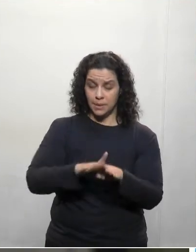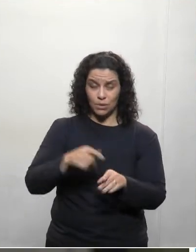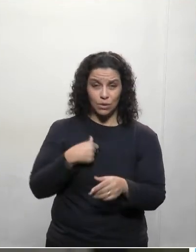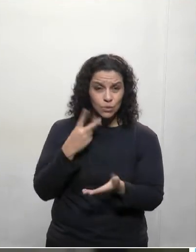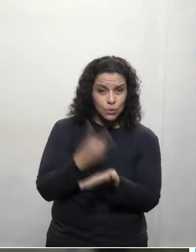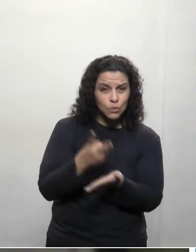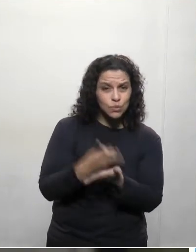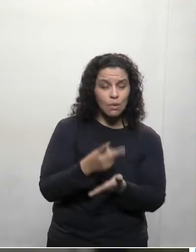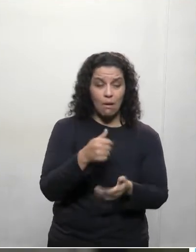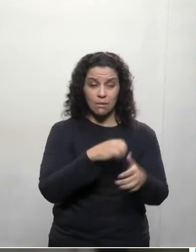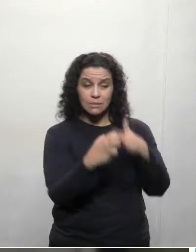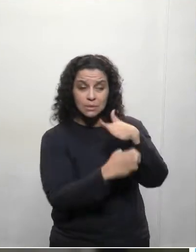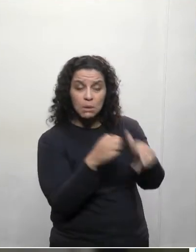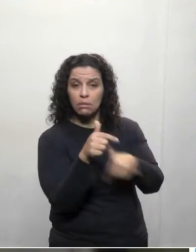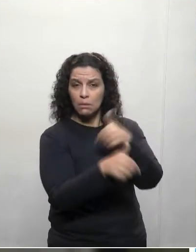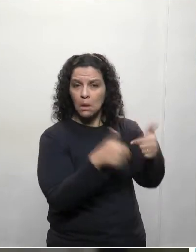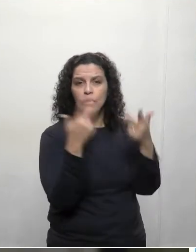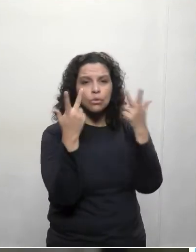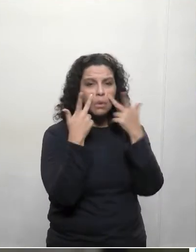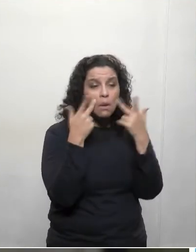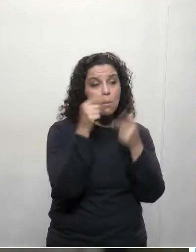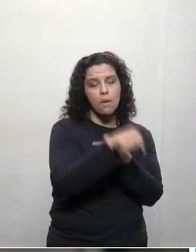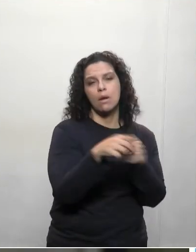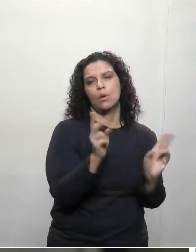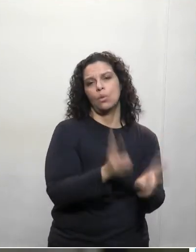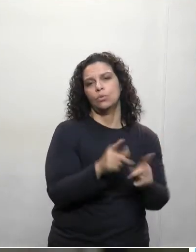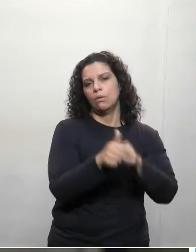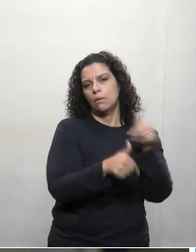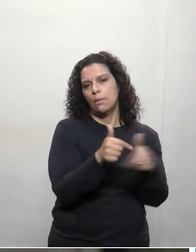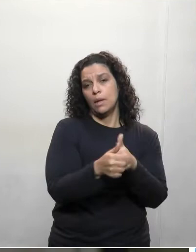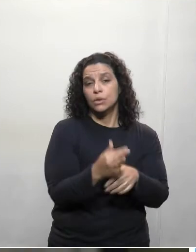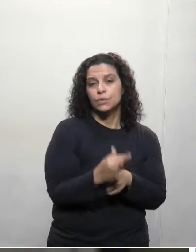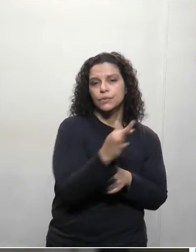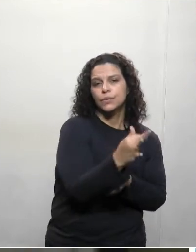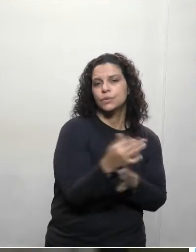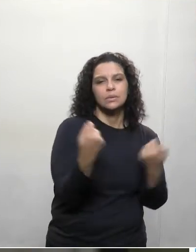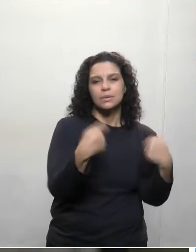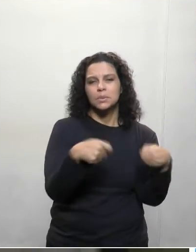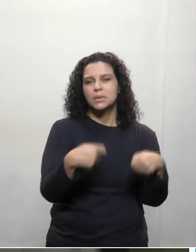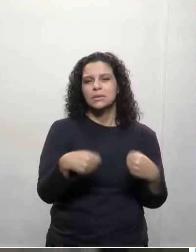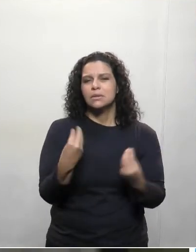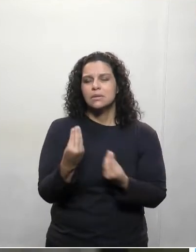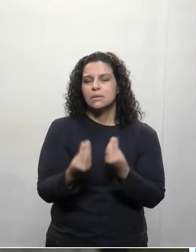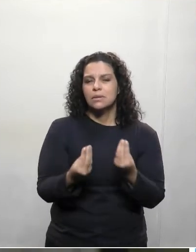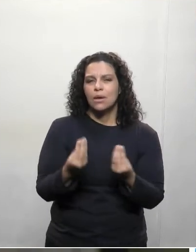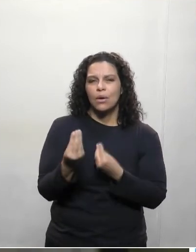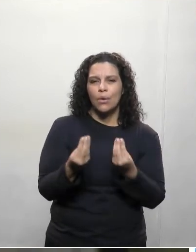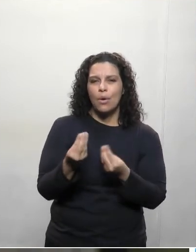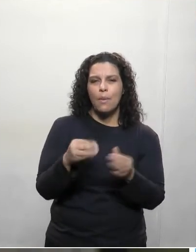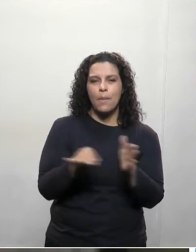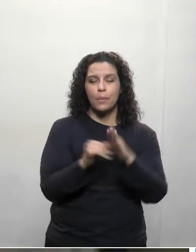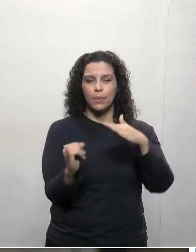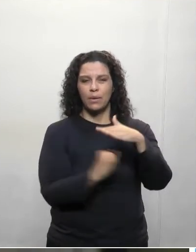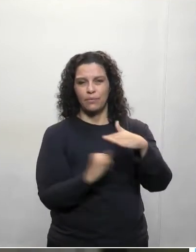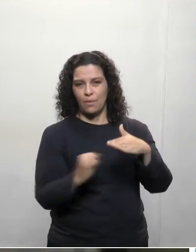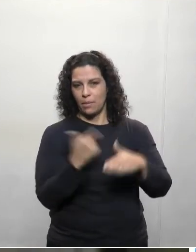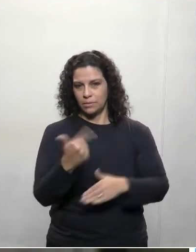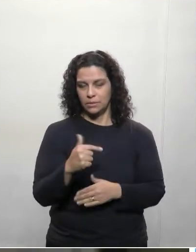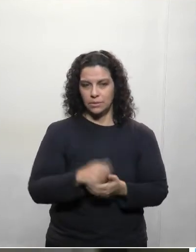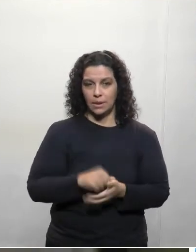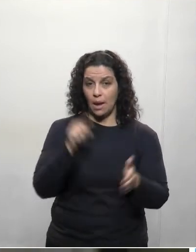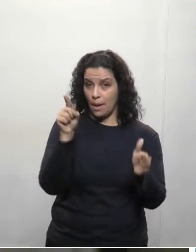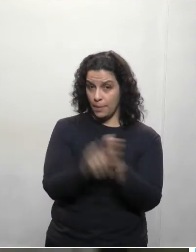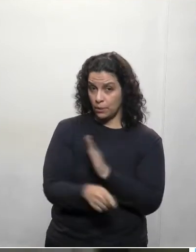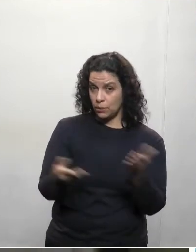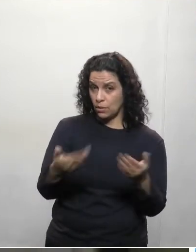esse contribuinte na ativa e ele continue com as suas atividades no futuro, não precisando ir para a informalidade. Mas a